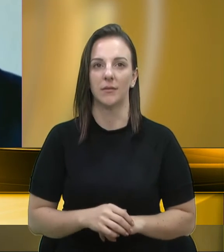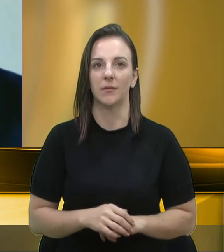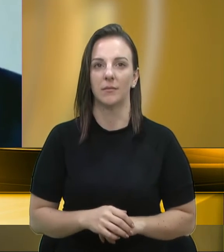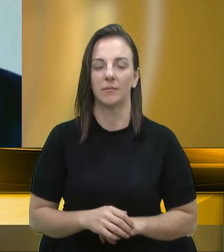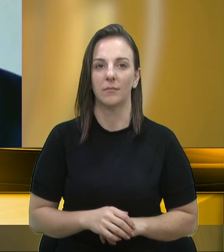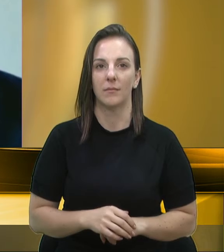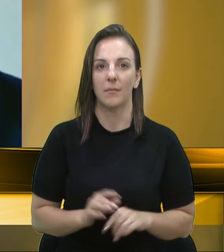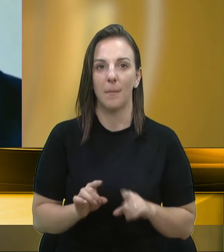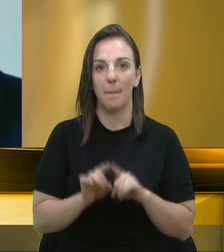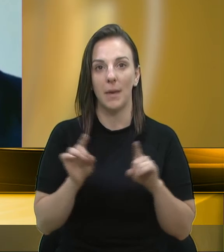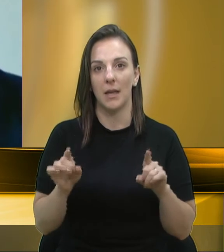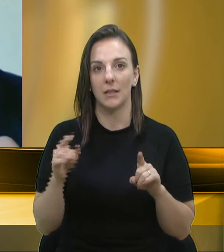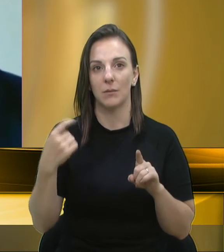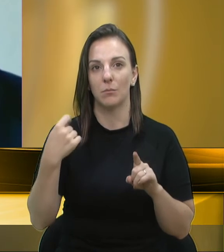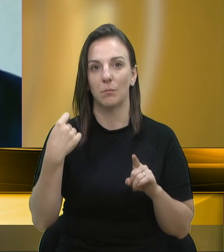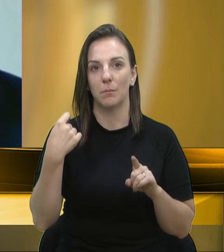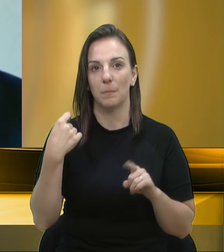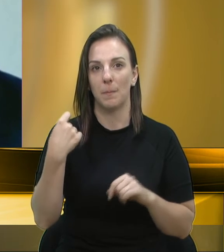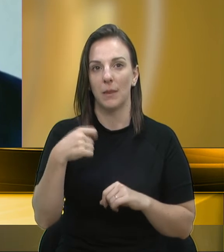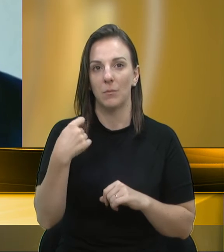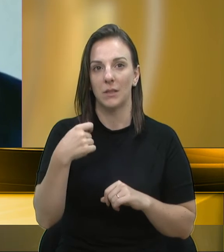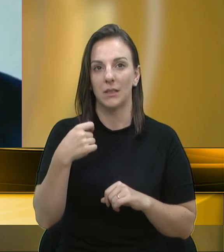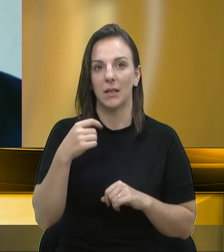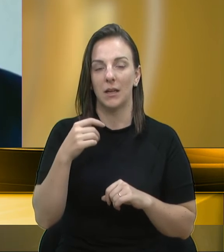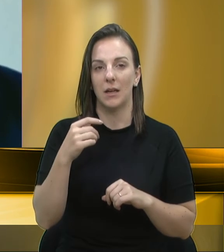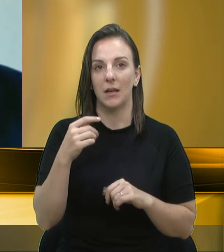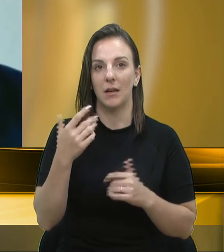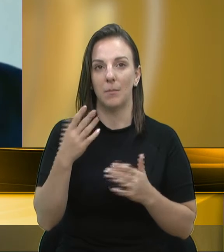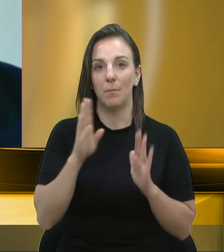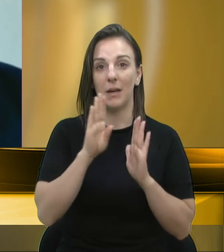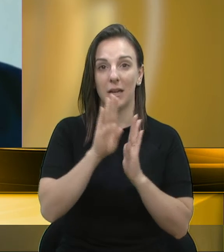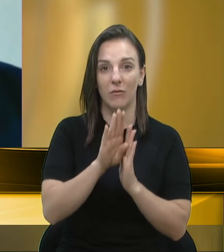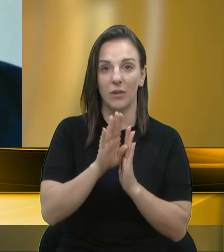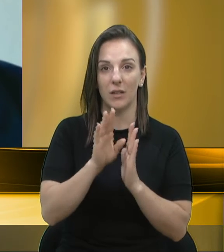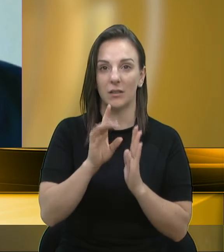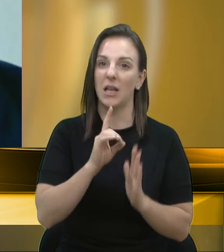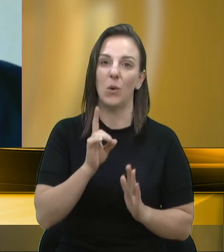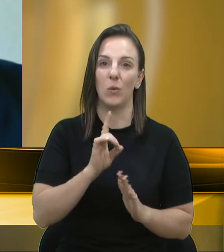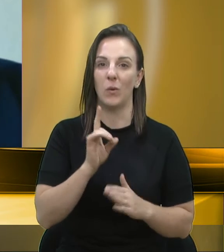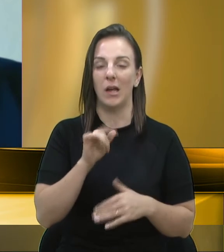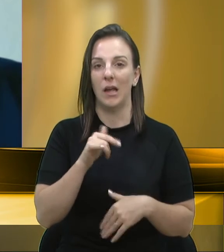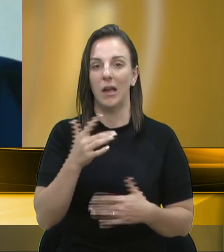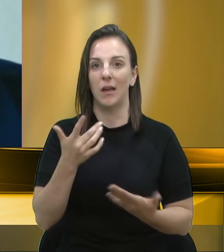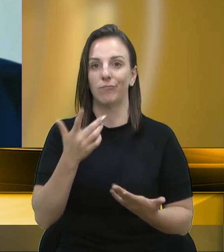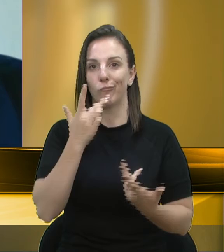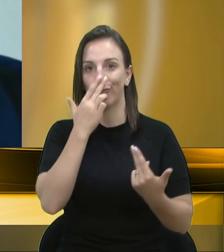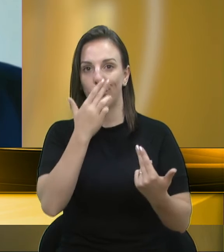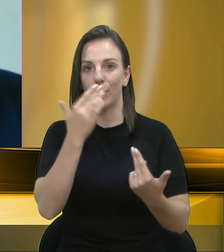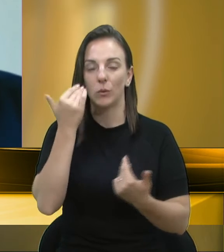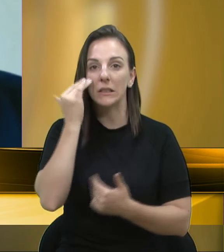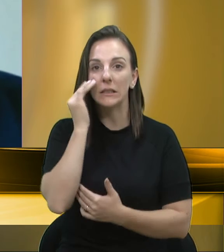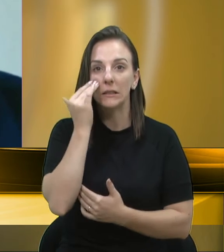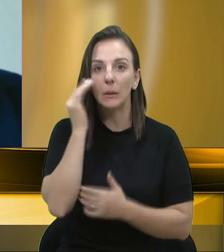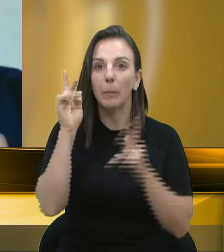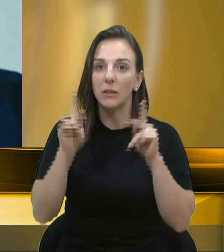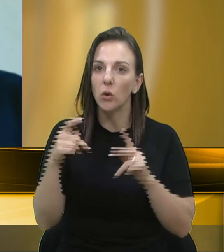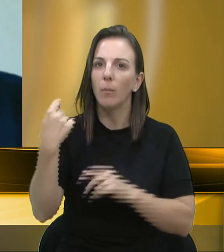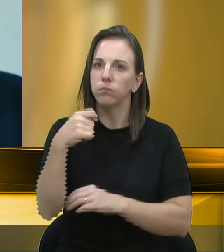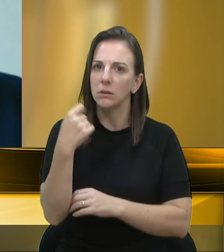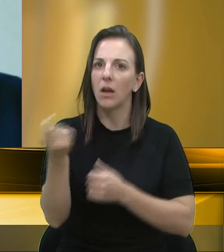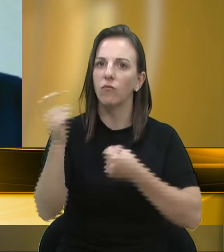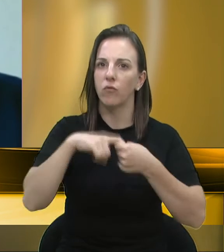beneficiar, não é questão de beneficiar, a gente tem que ter o entendimento que essas pessoas precisam voltar ao trabalho.